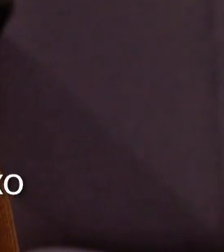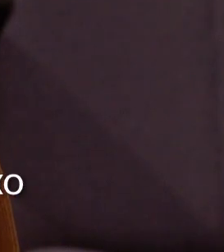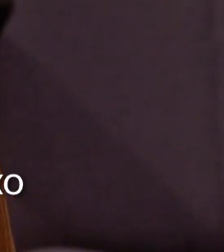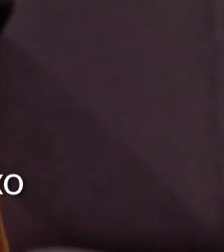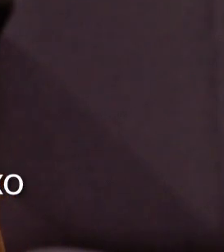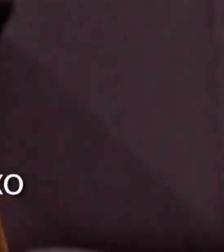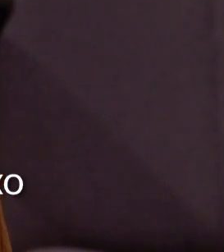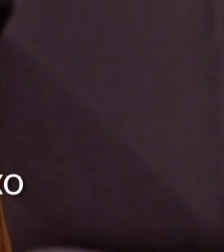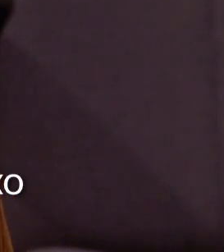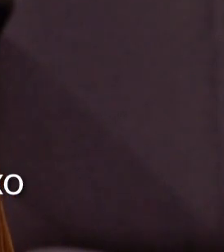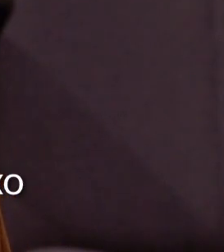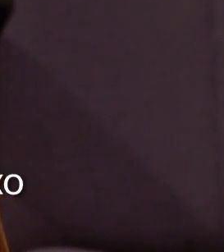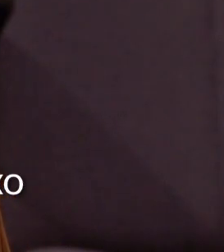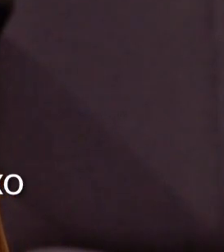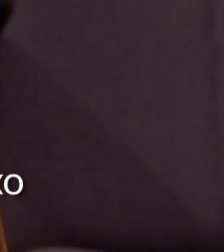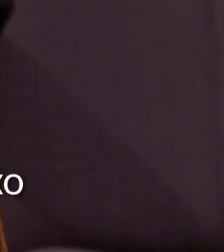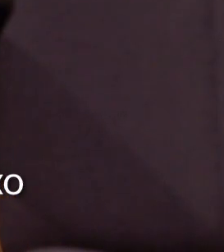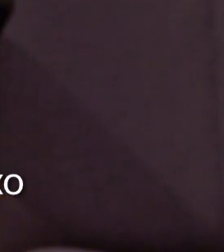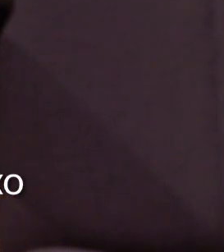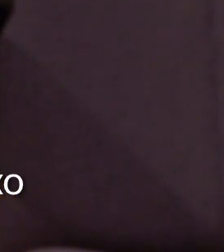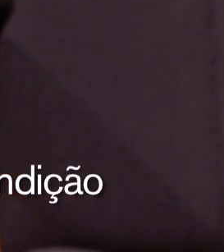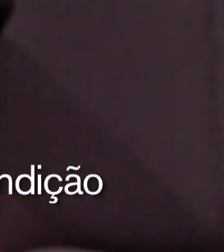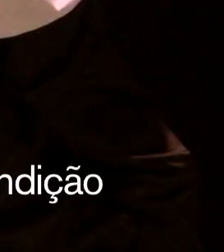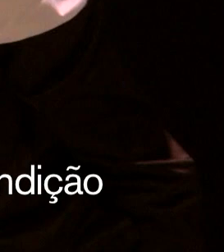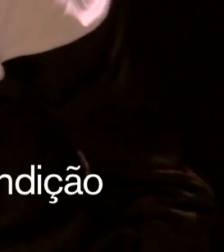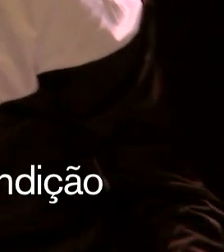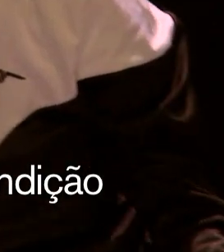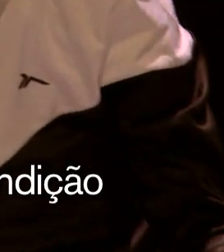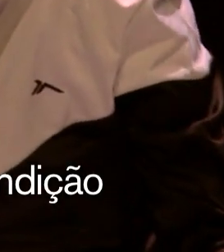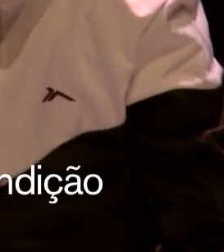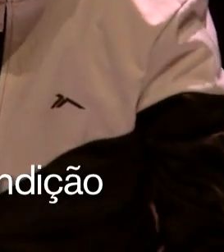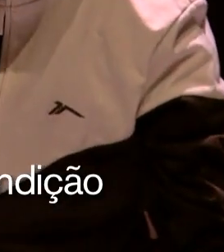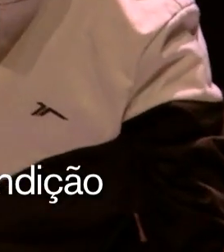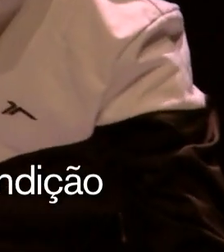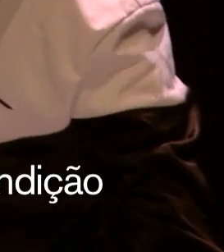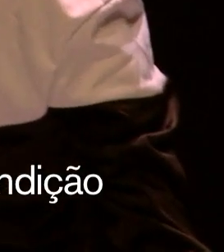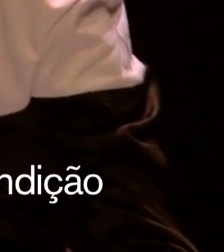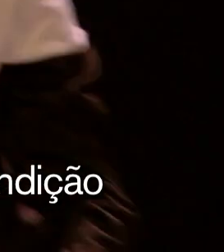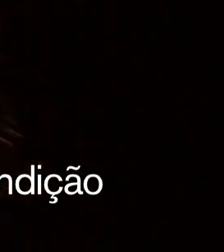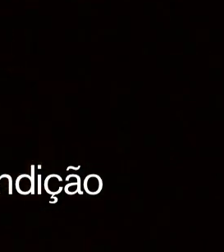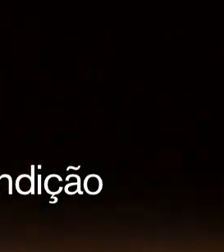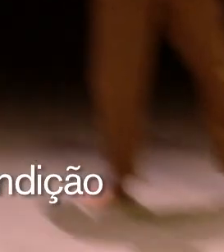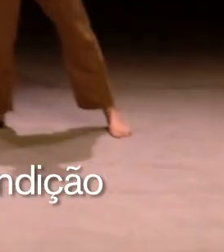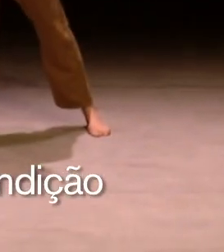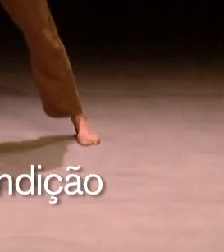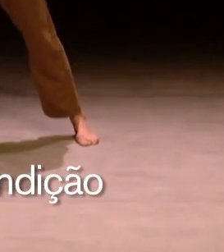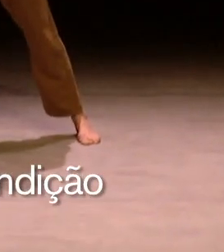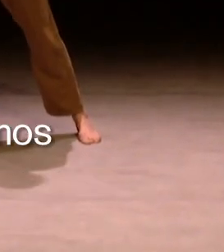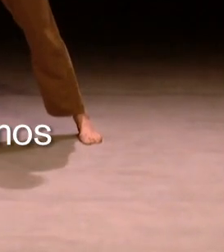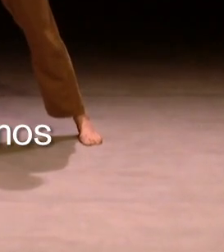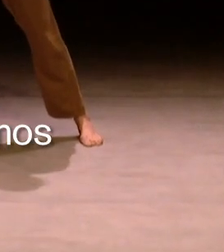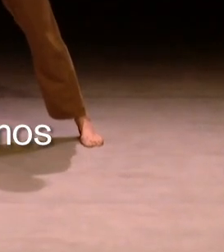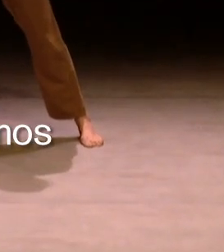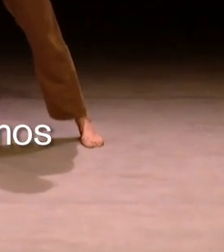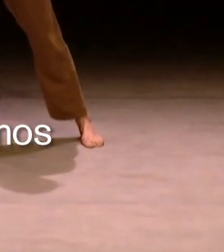de alguma maneira, paradoxo, entre o distanciamento da própria condição, por,